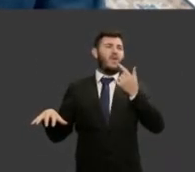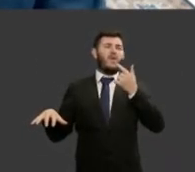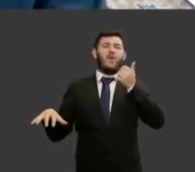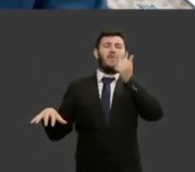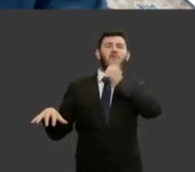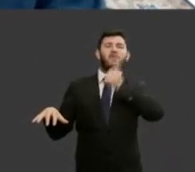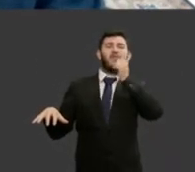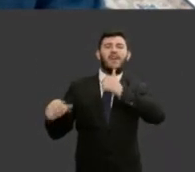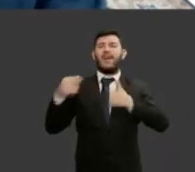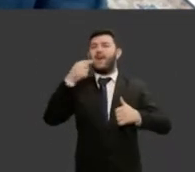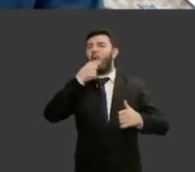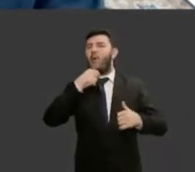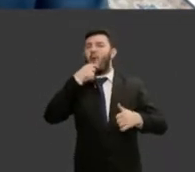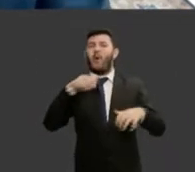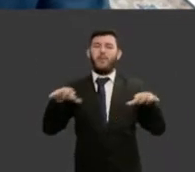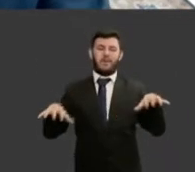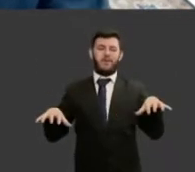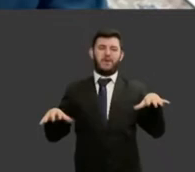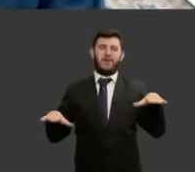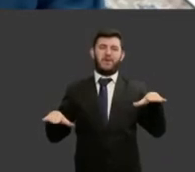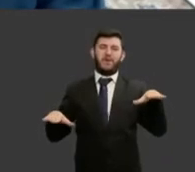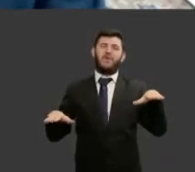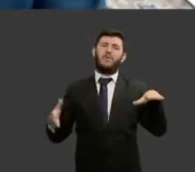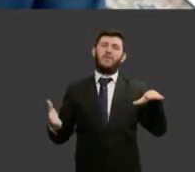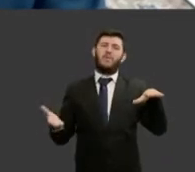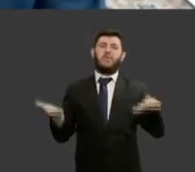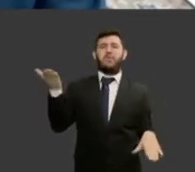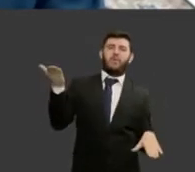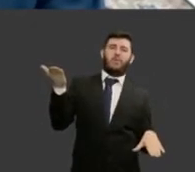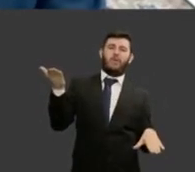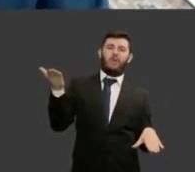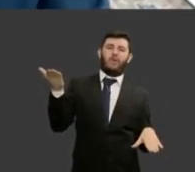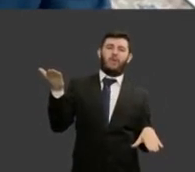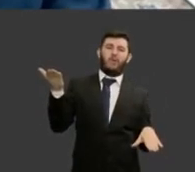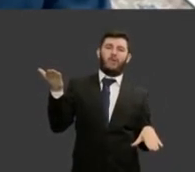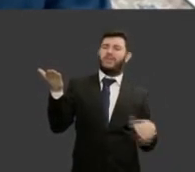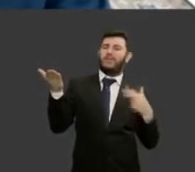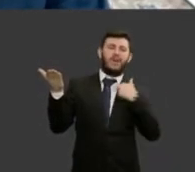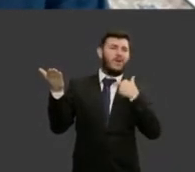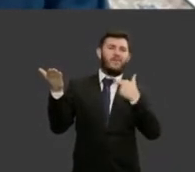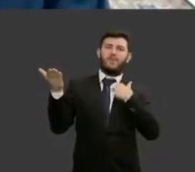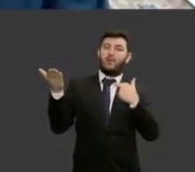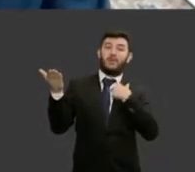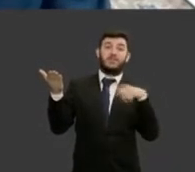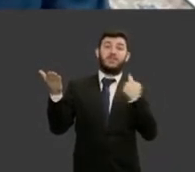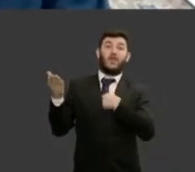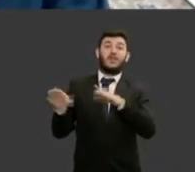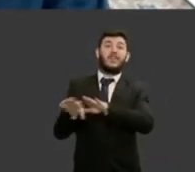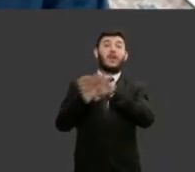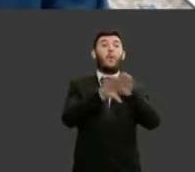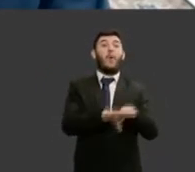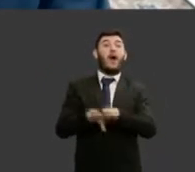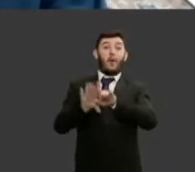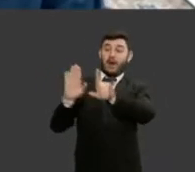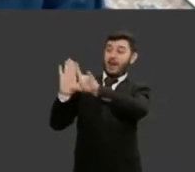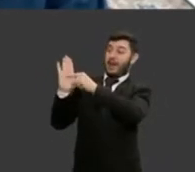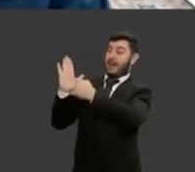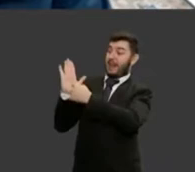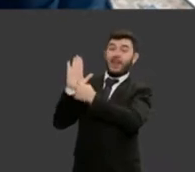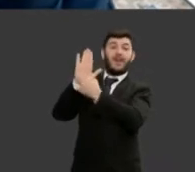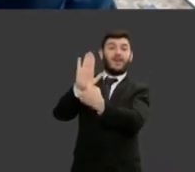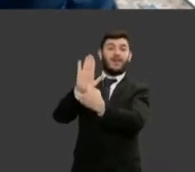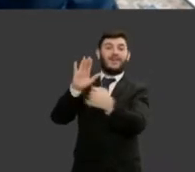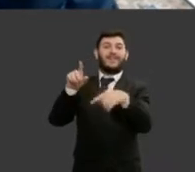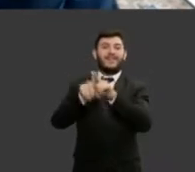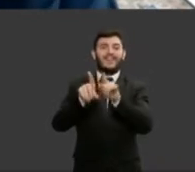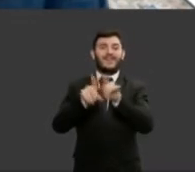todos somos iguais, seja perante a lei, seja perante a formação inicial na criação